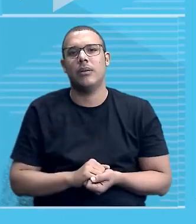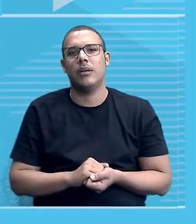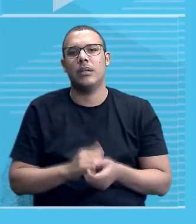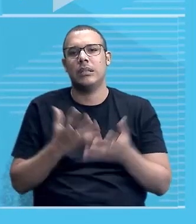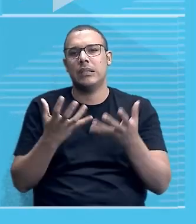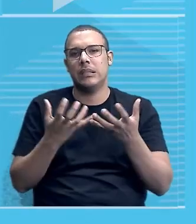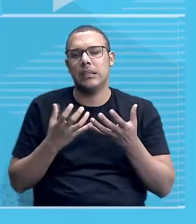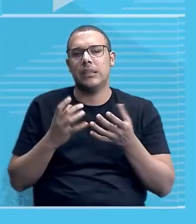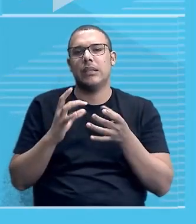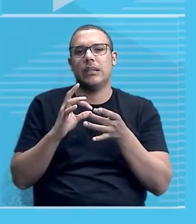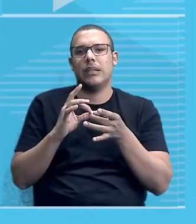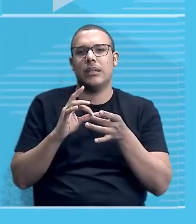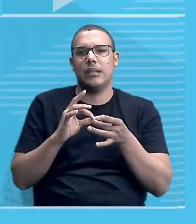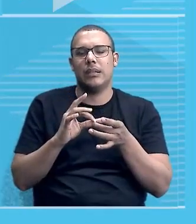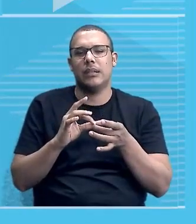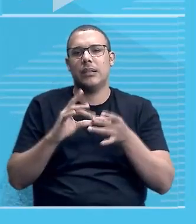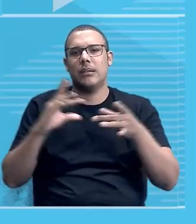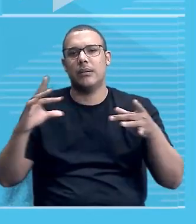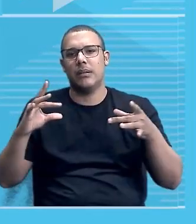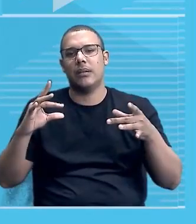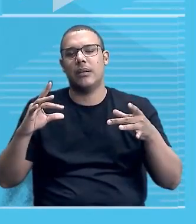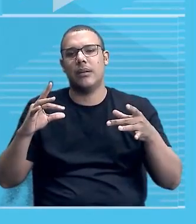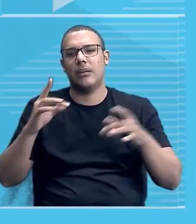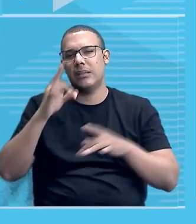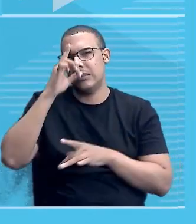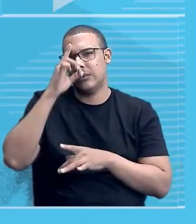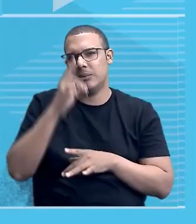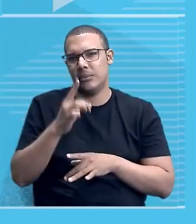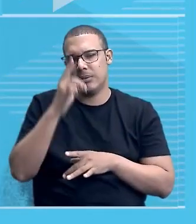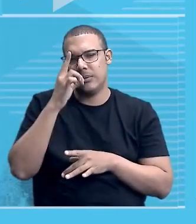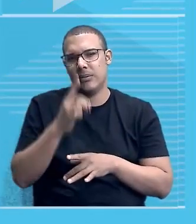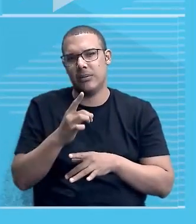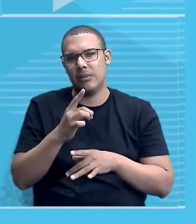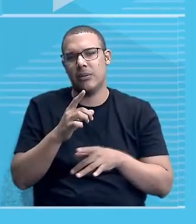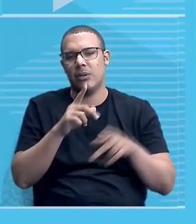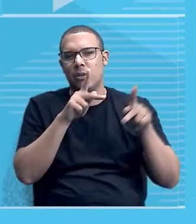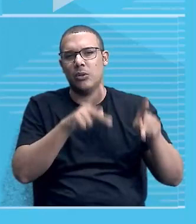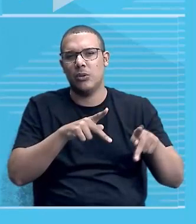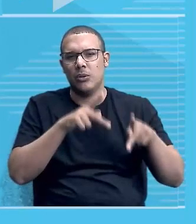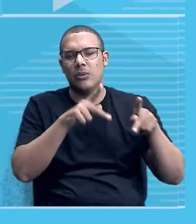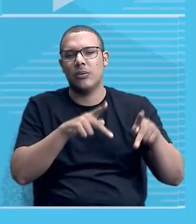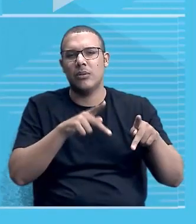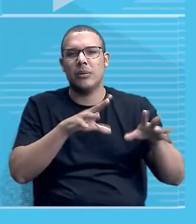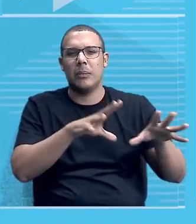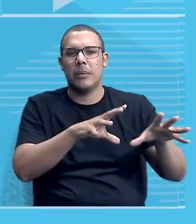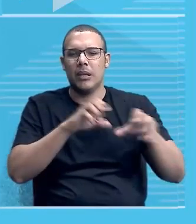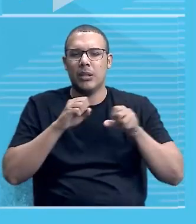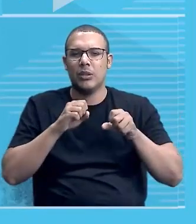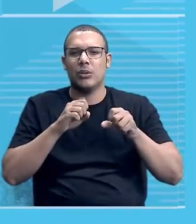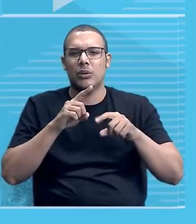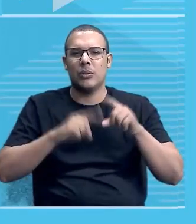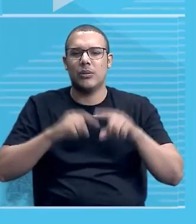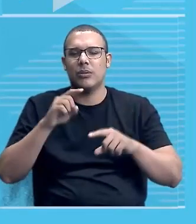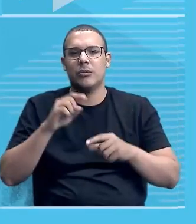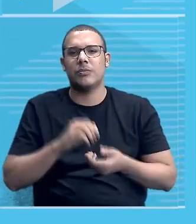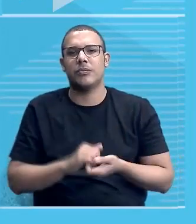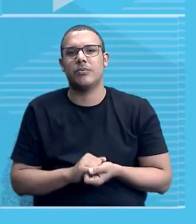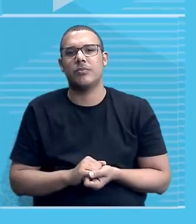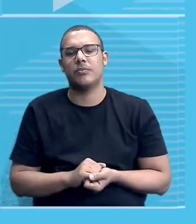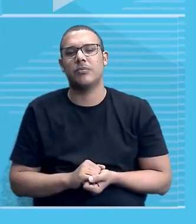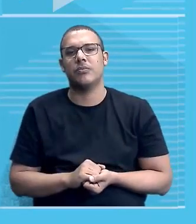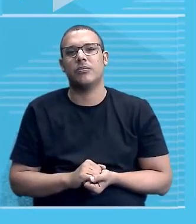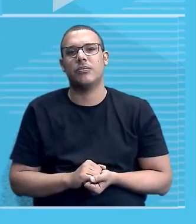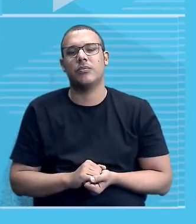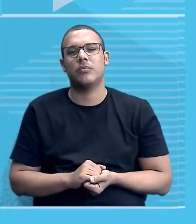libertar dessa dominação de um povo que suga suas riquezas e tal, com o ingrediente religioso, ah, sai da